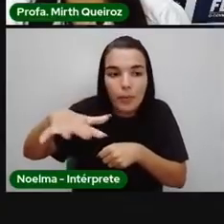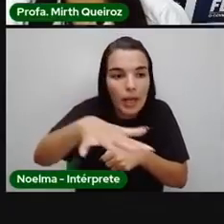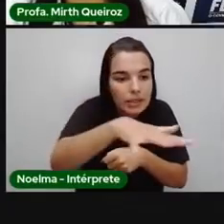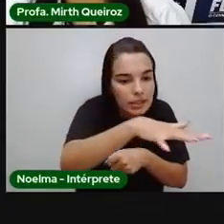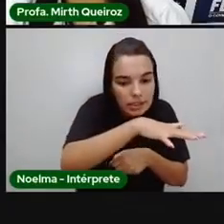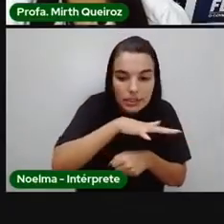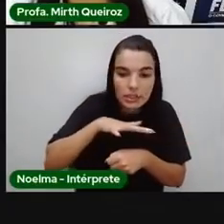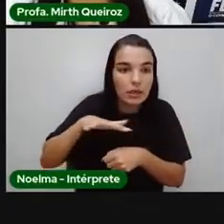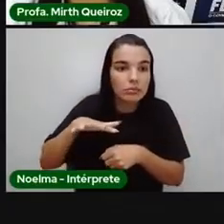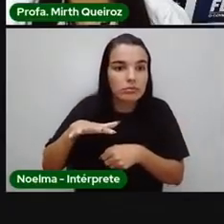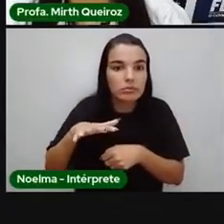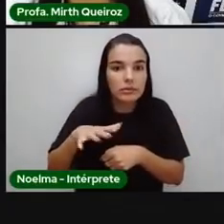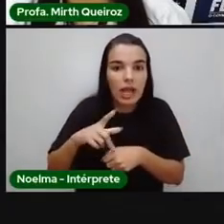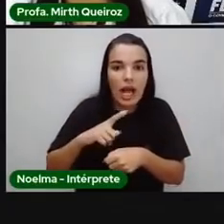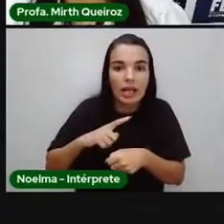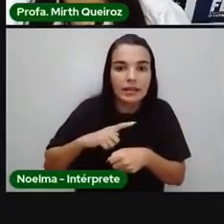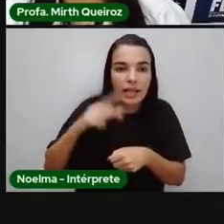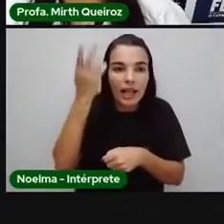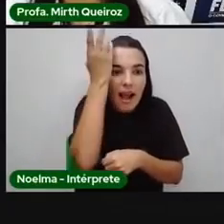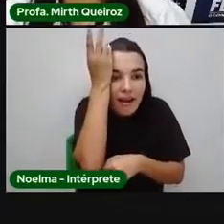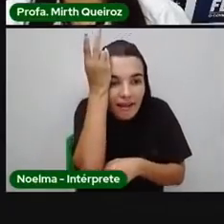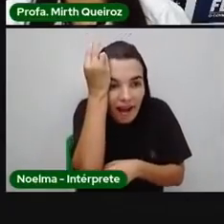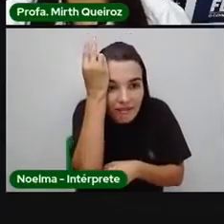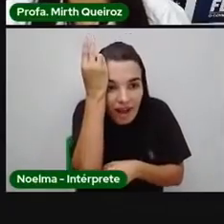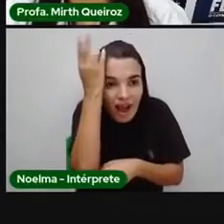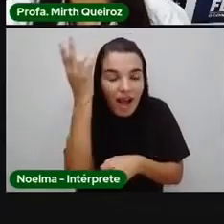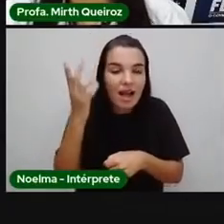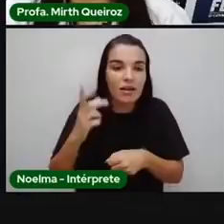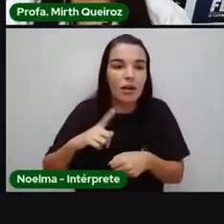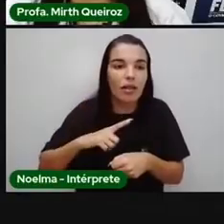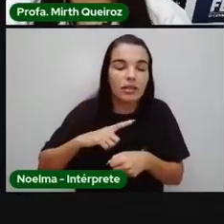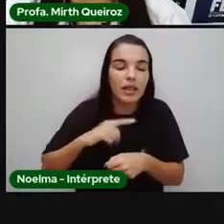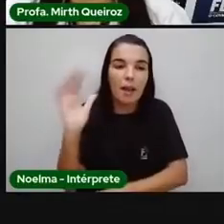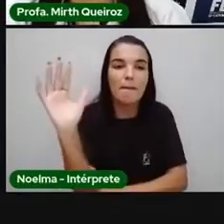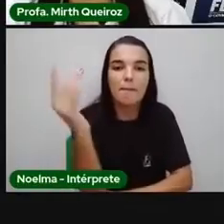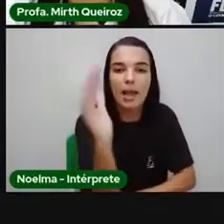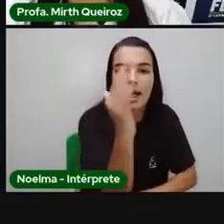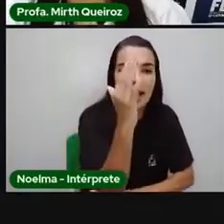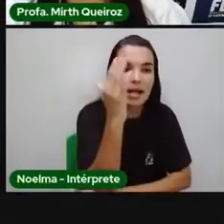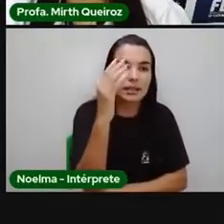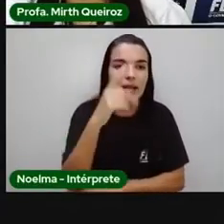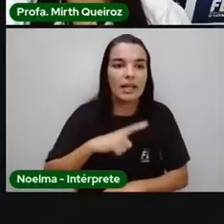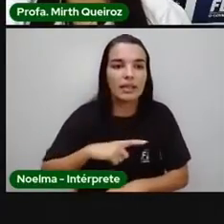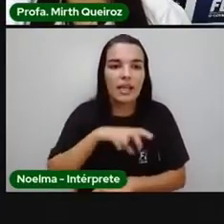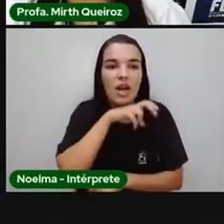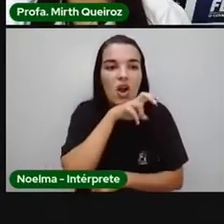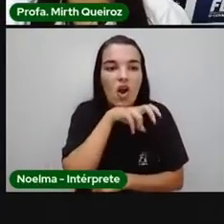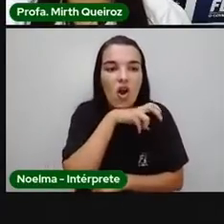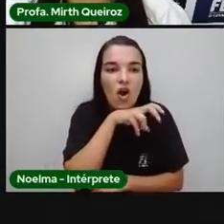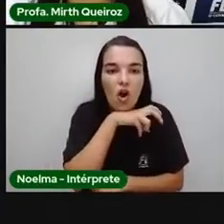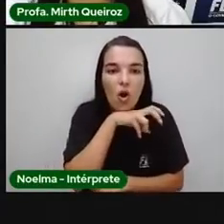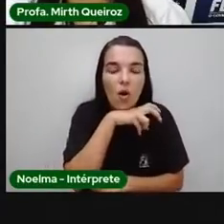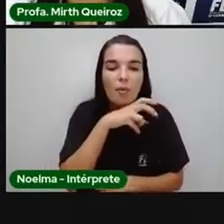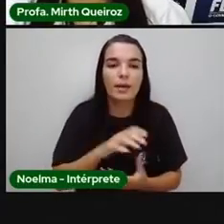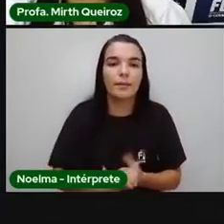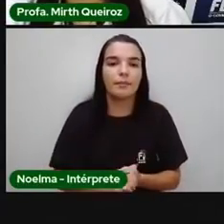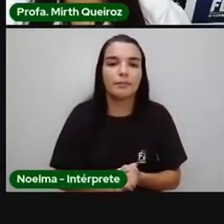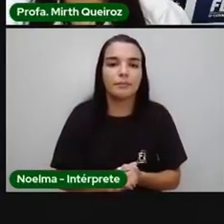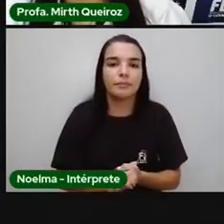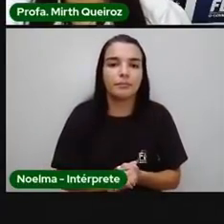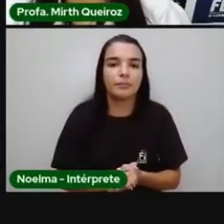ó, os cavalos, nós vamos ter plantas, aqui tem cobra. Então, cada cobra dessa aqui,